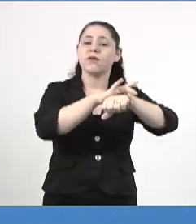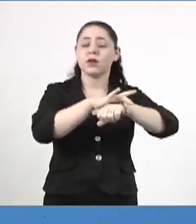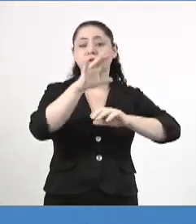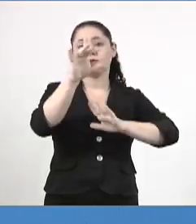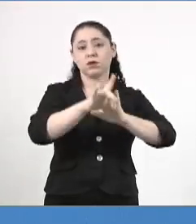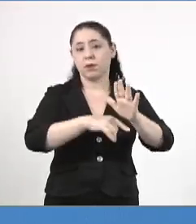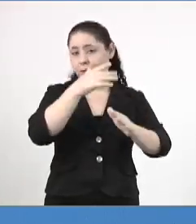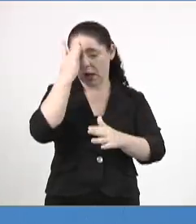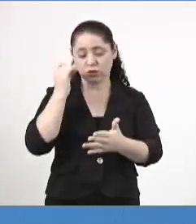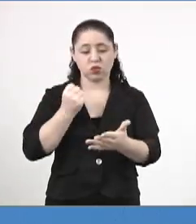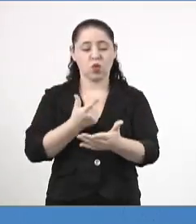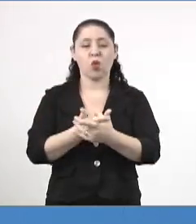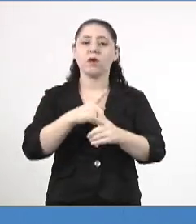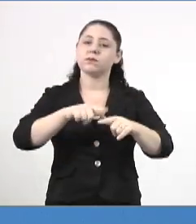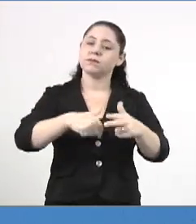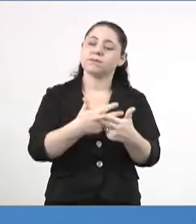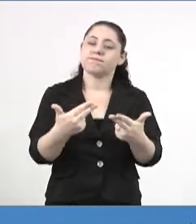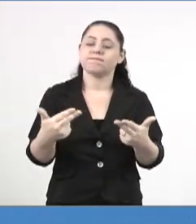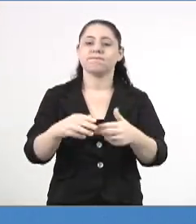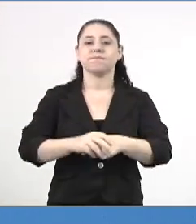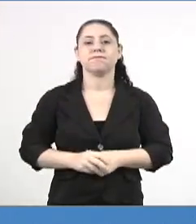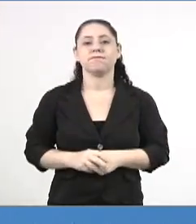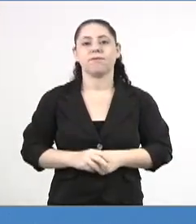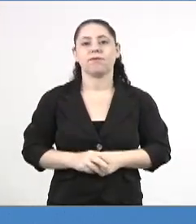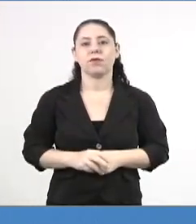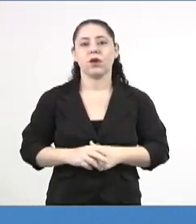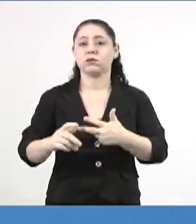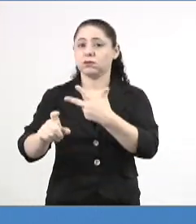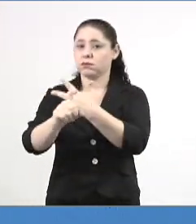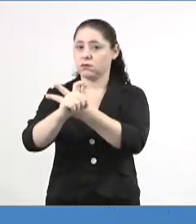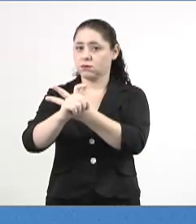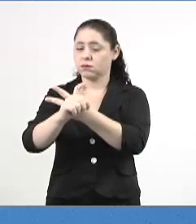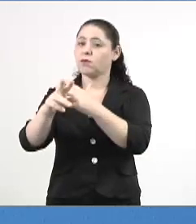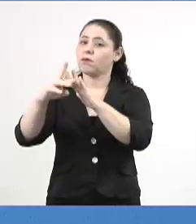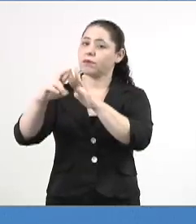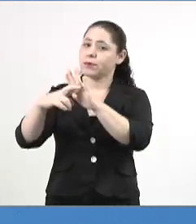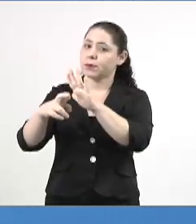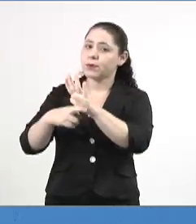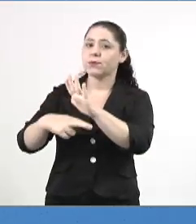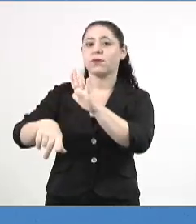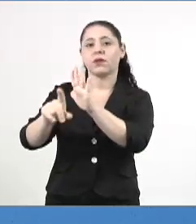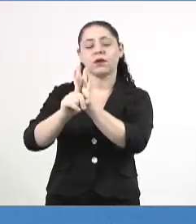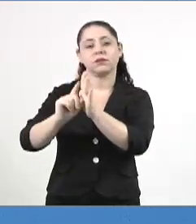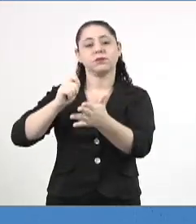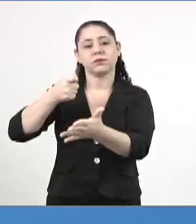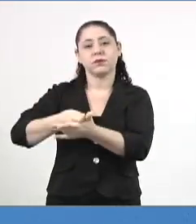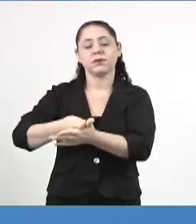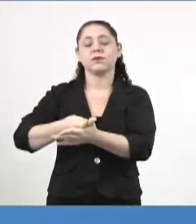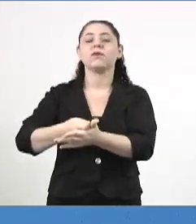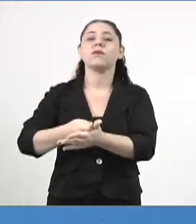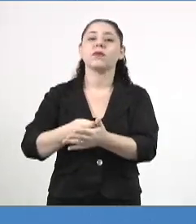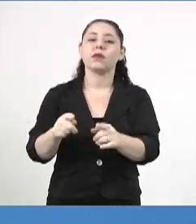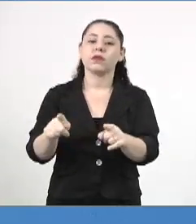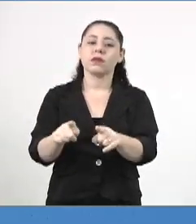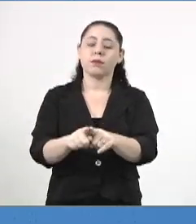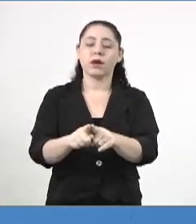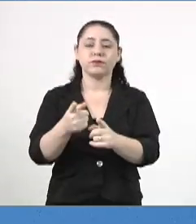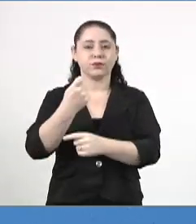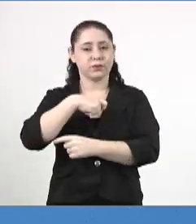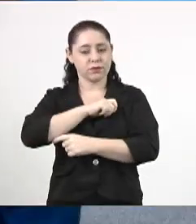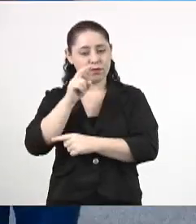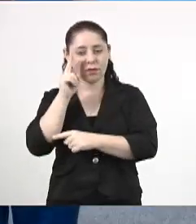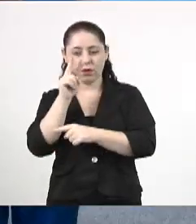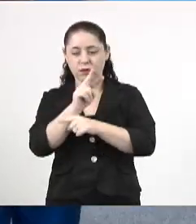Direitos do Consumidor. O Poder Executivo regulamentará a presente lei para garantir sua aplicação e fiscalização.